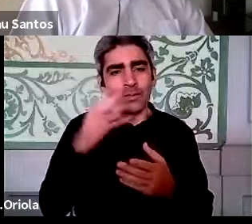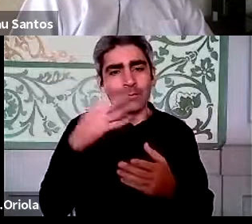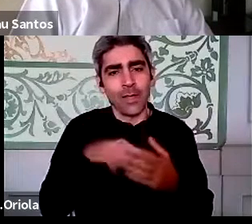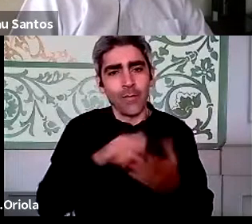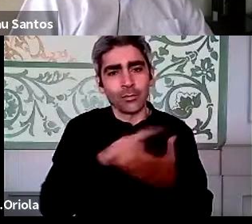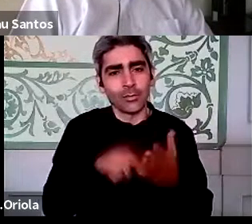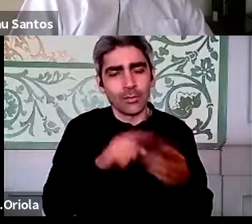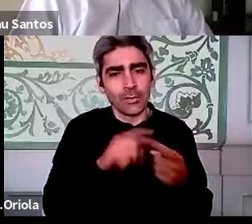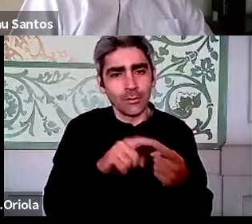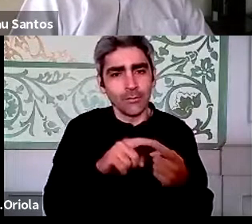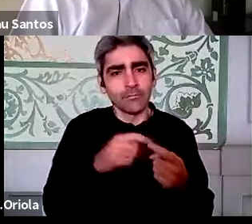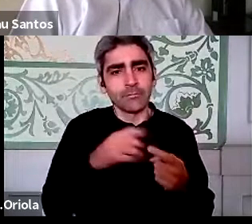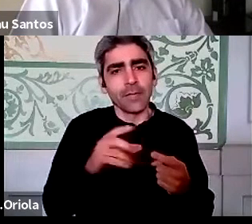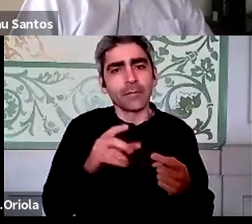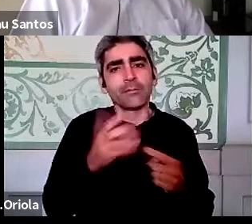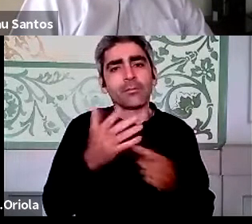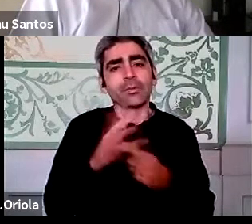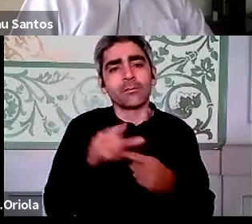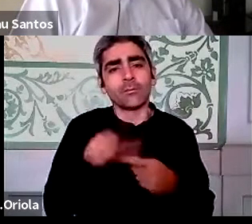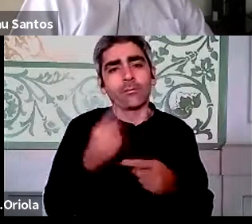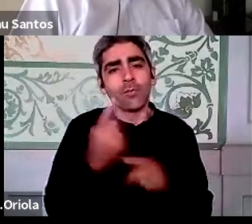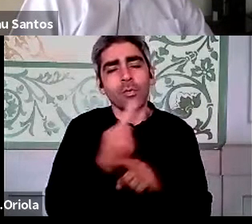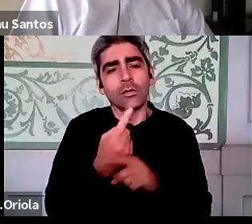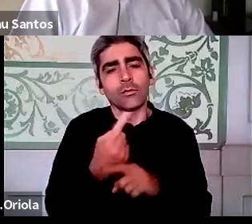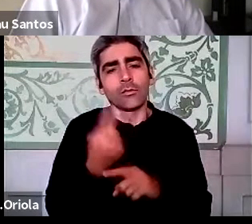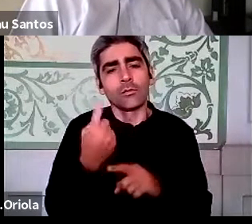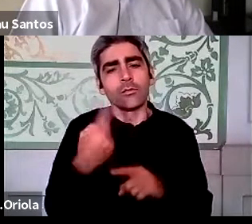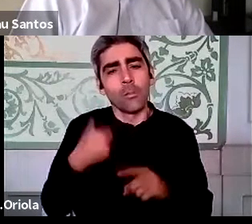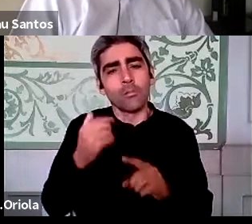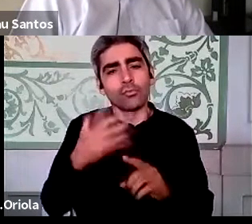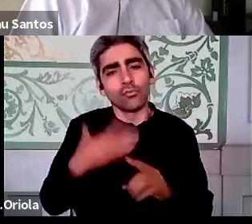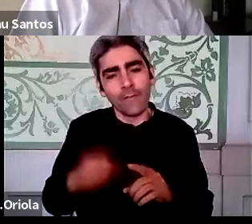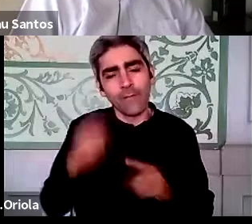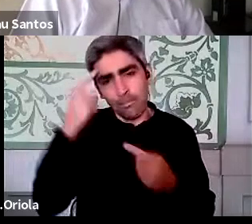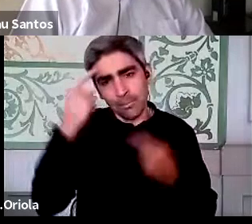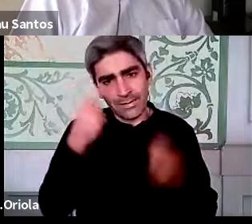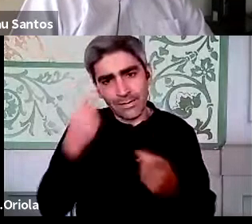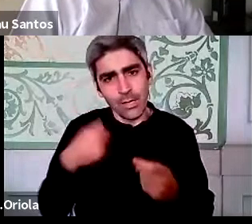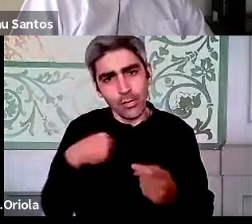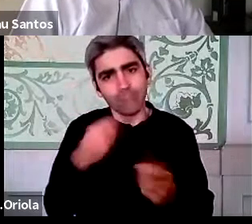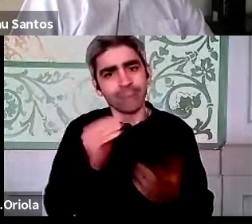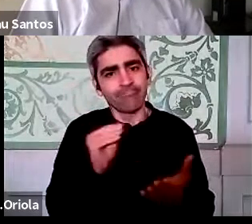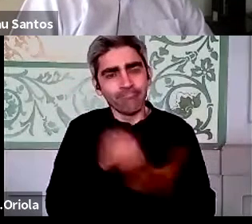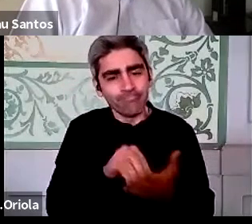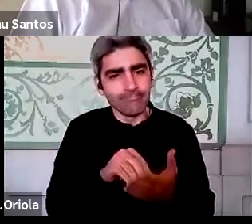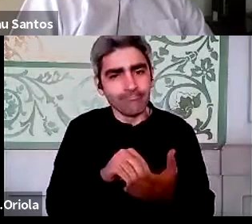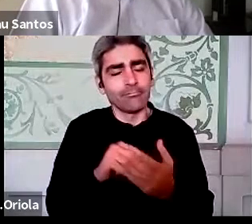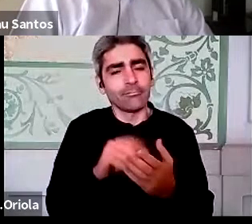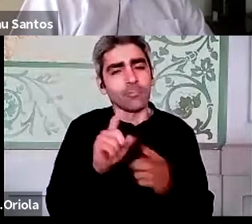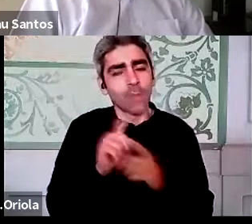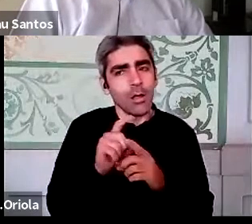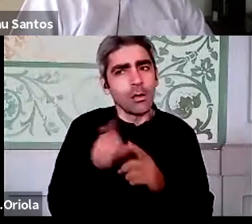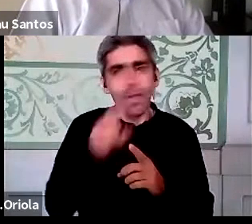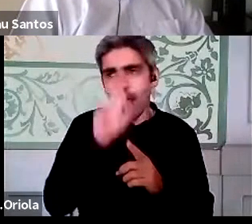projetos, mas a mim por exemplo passou a ser uma coisa que eu gostava de pensar e que nós metêssemos no nosso radar. E o